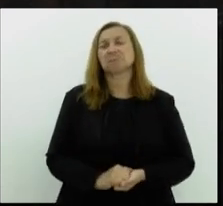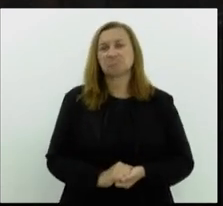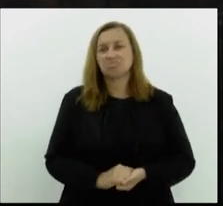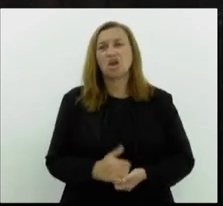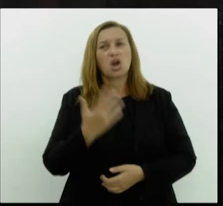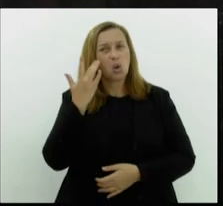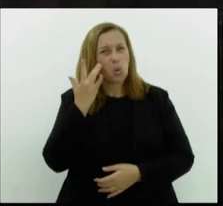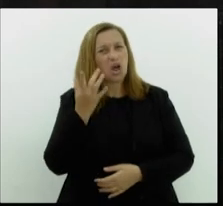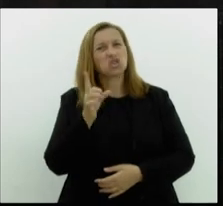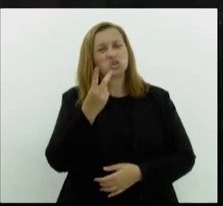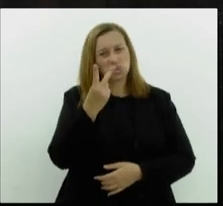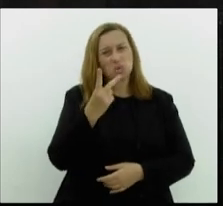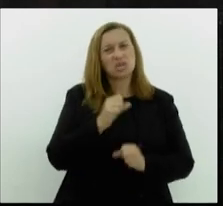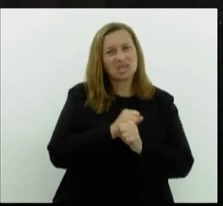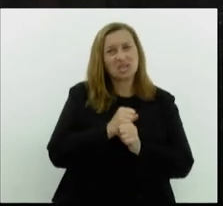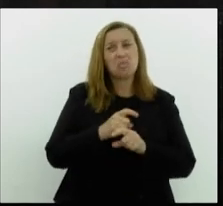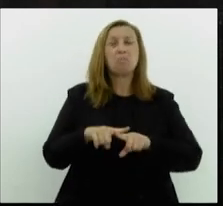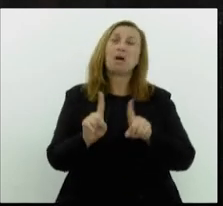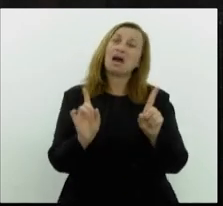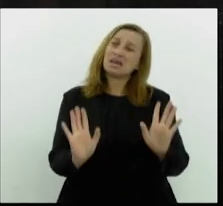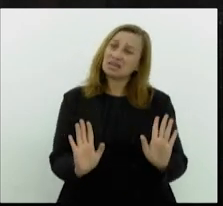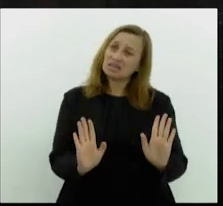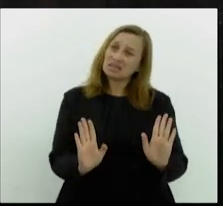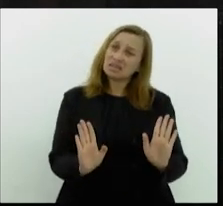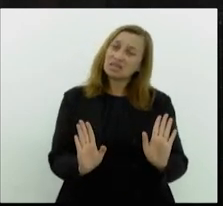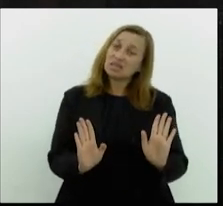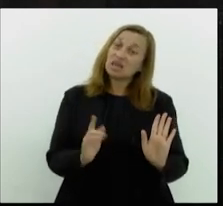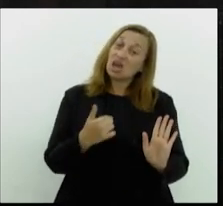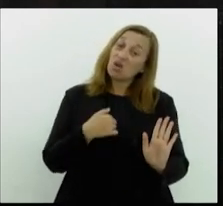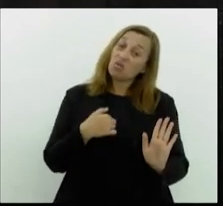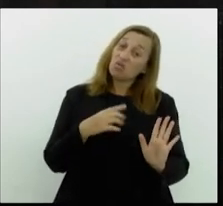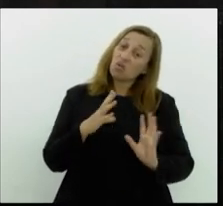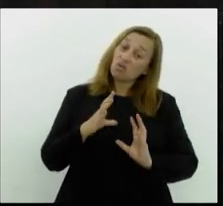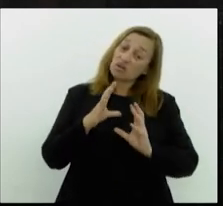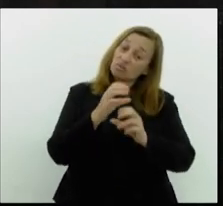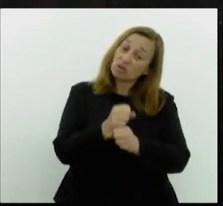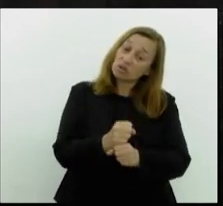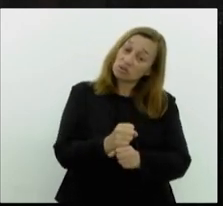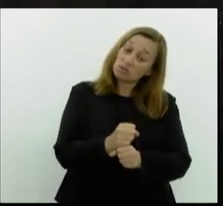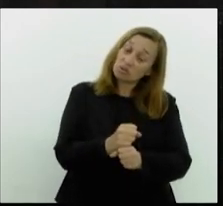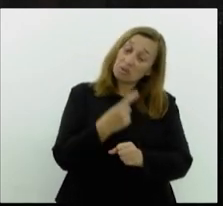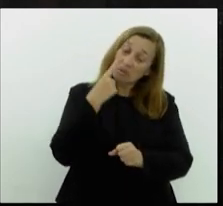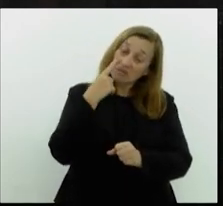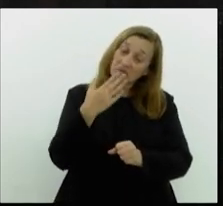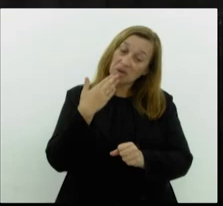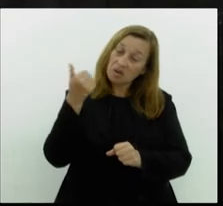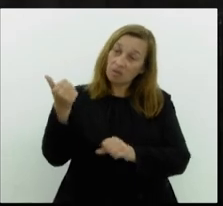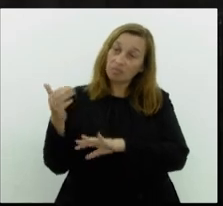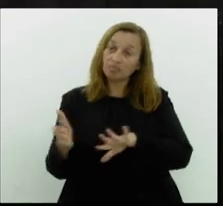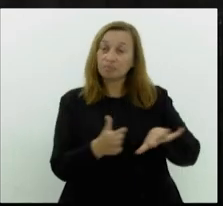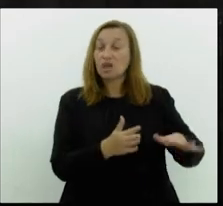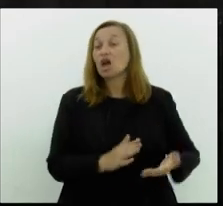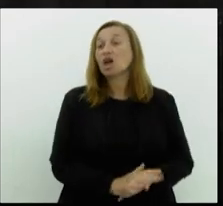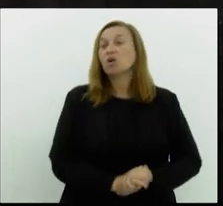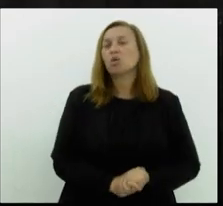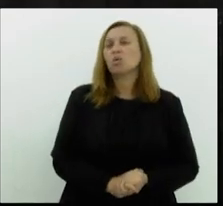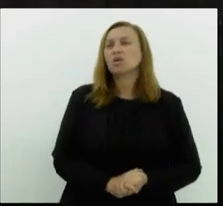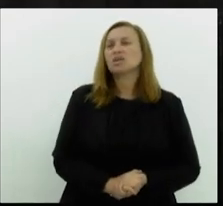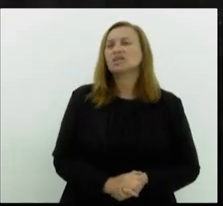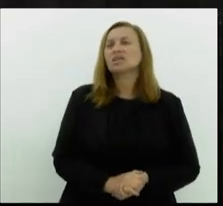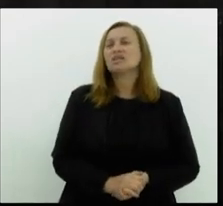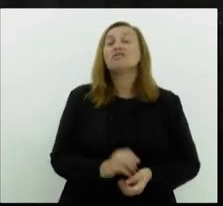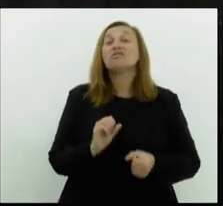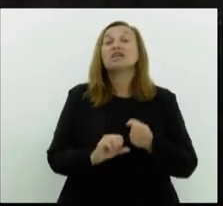em dois anos. Mas vou usar umas equações para isso. Ora, então, o que devemos